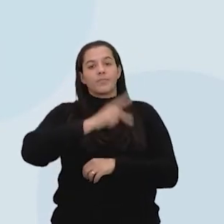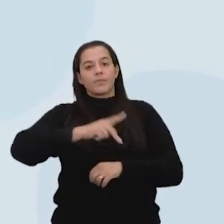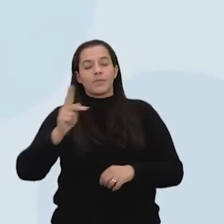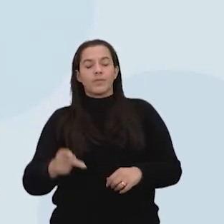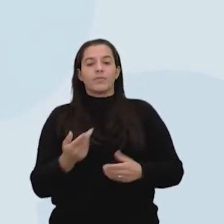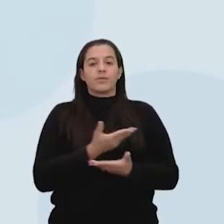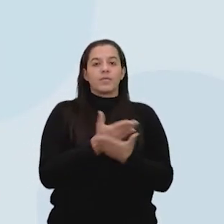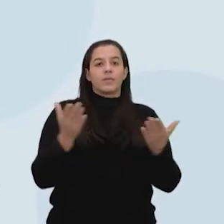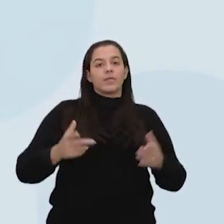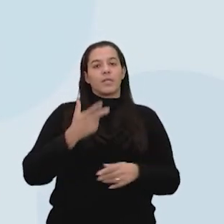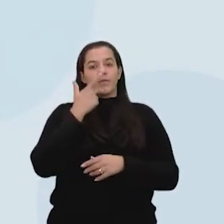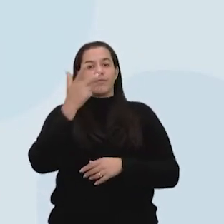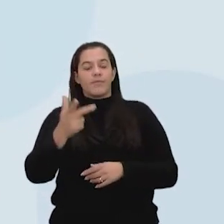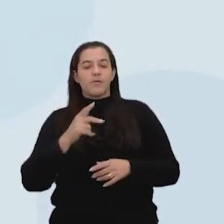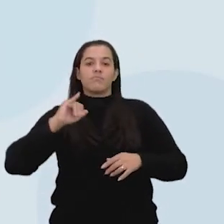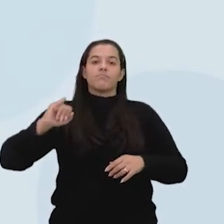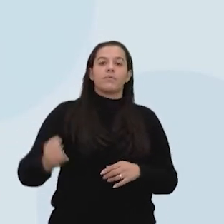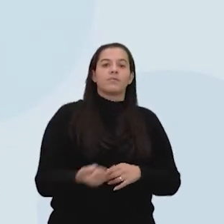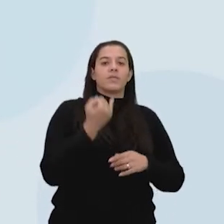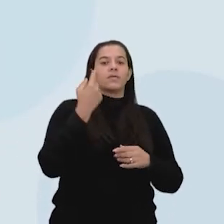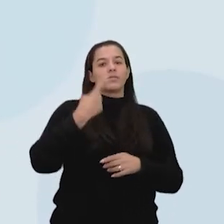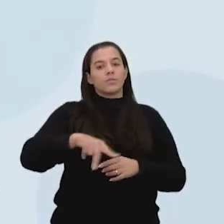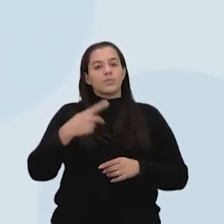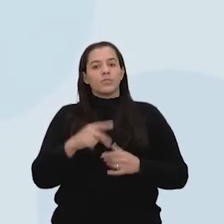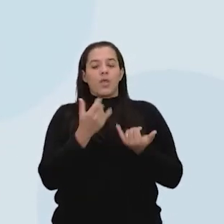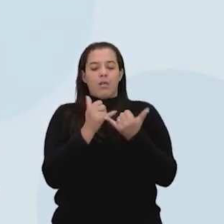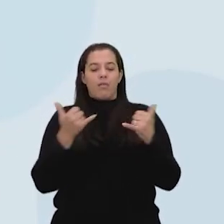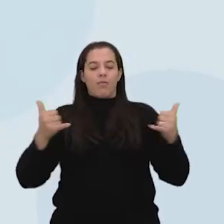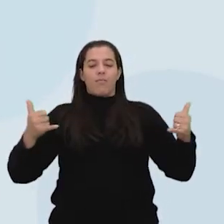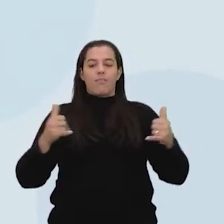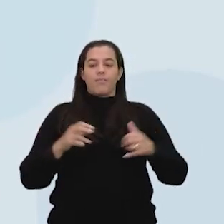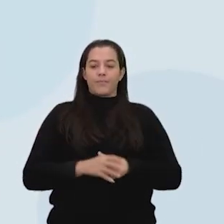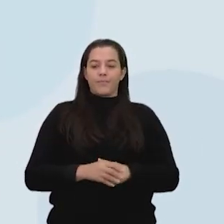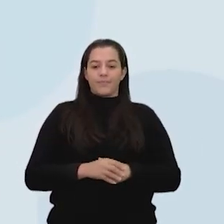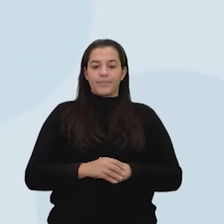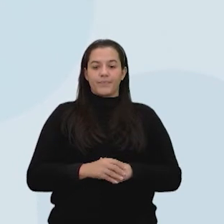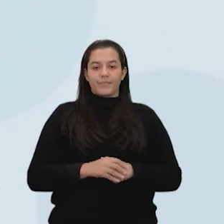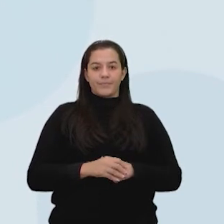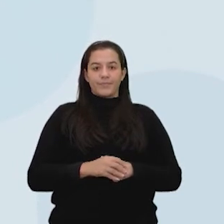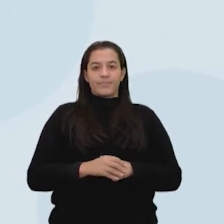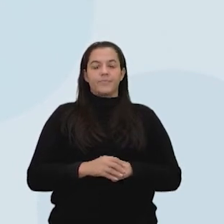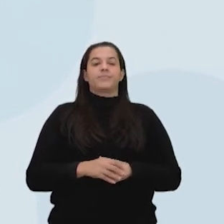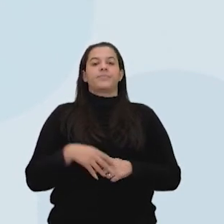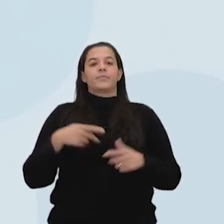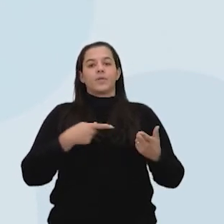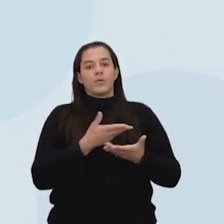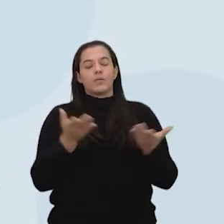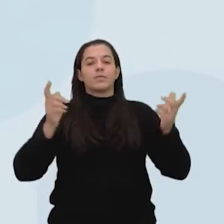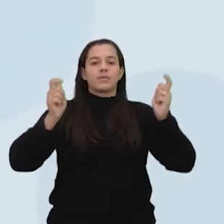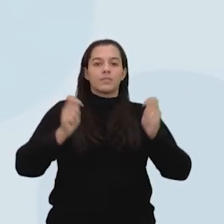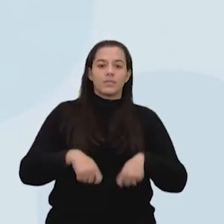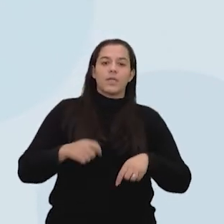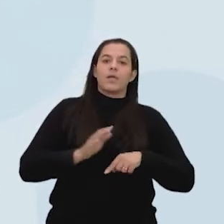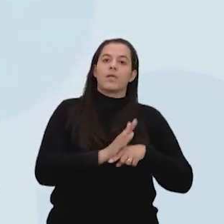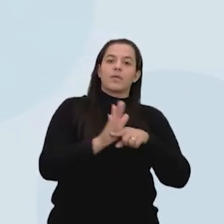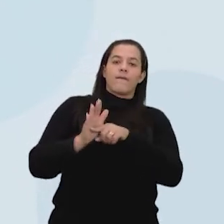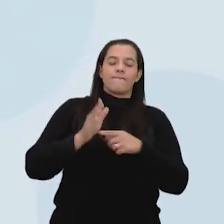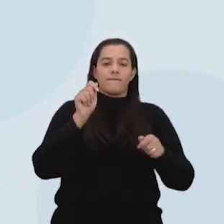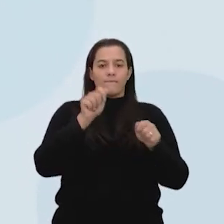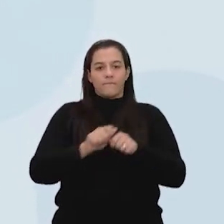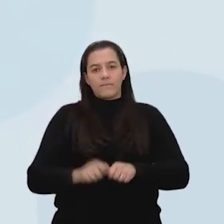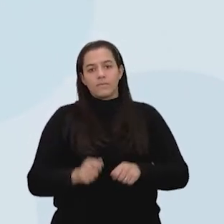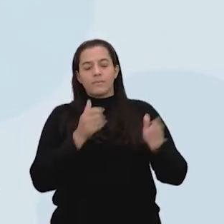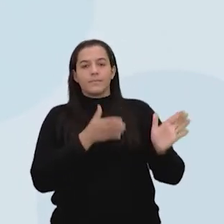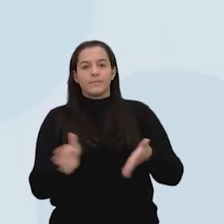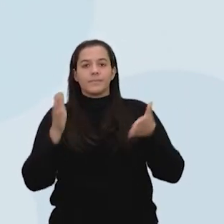Cardoso destaca as vantagens desta fonte energética. Uma alternativa que nos possibilitaria produzir, com